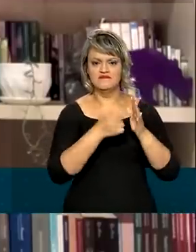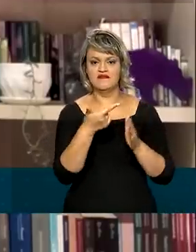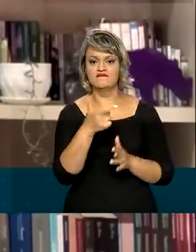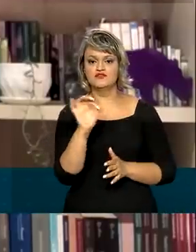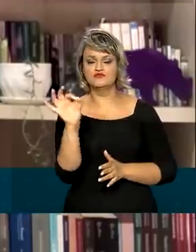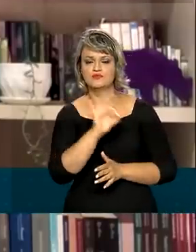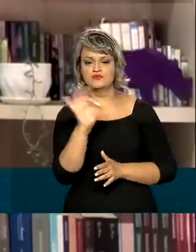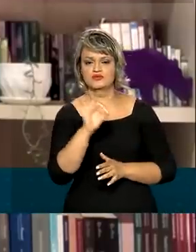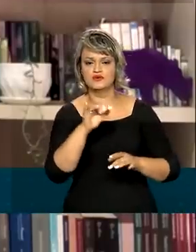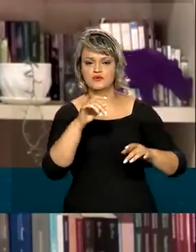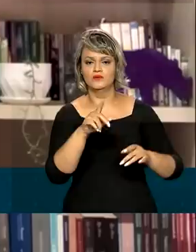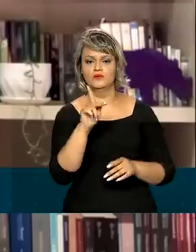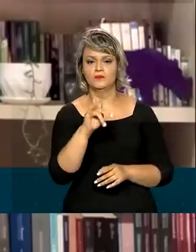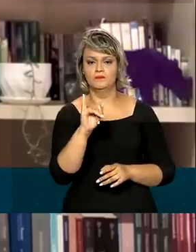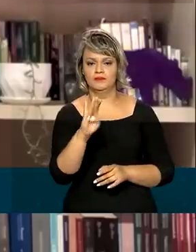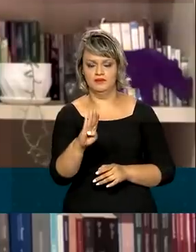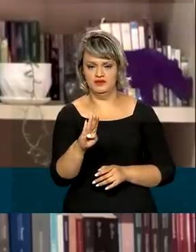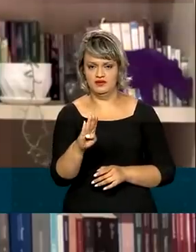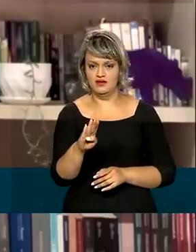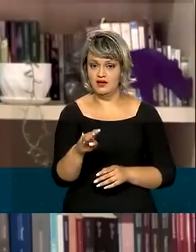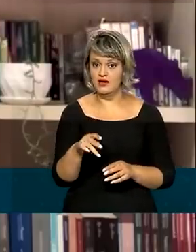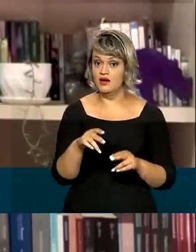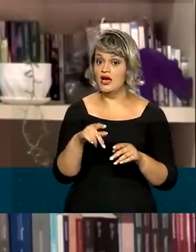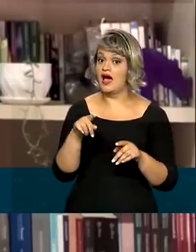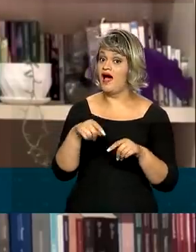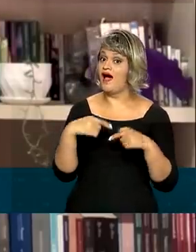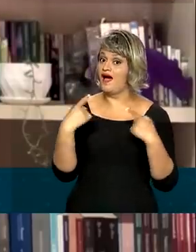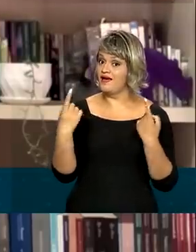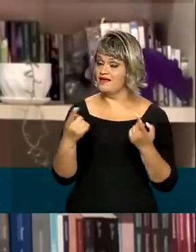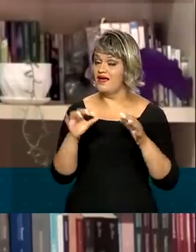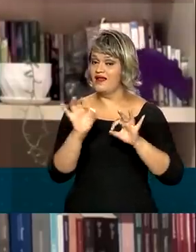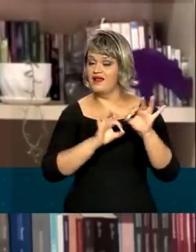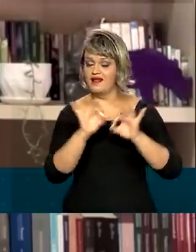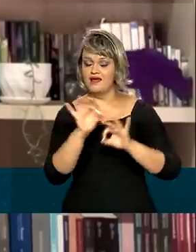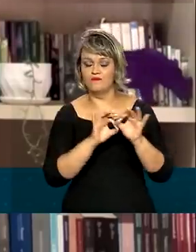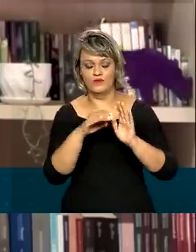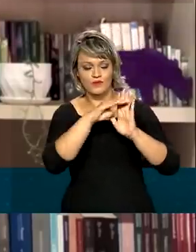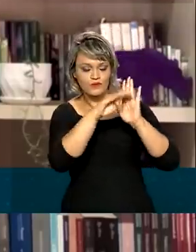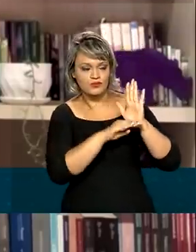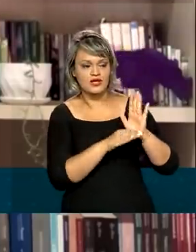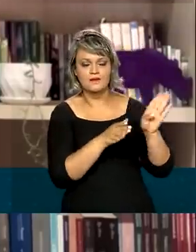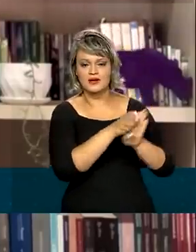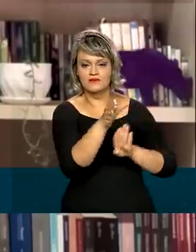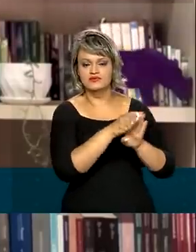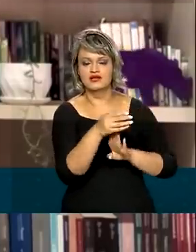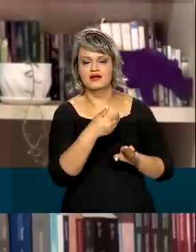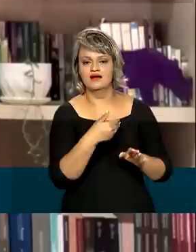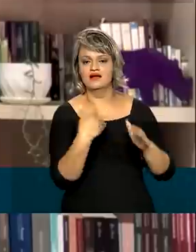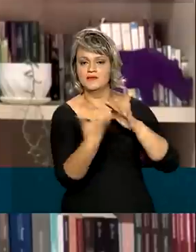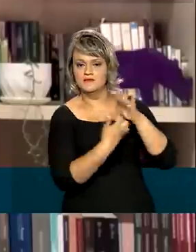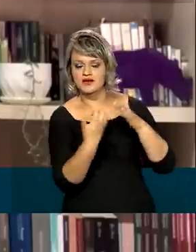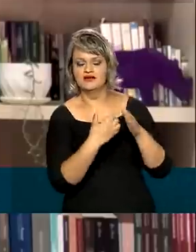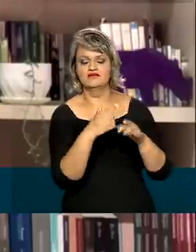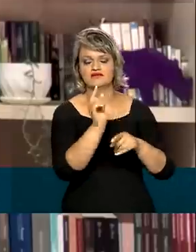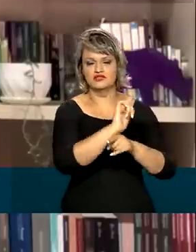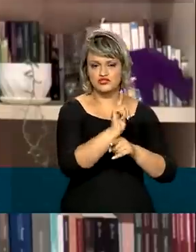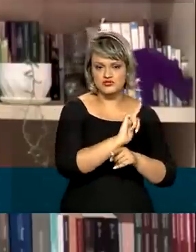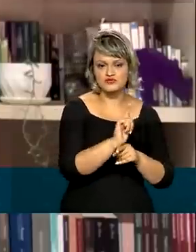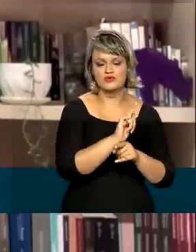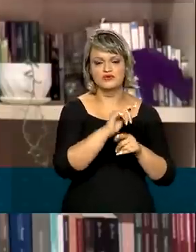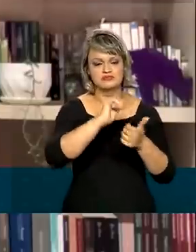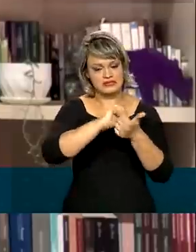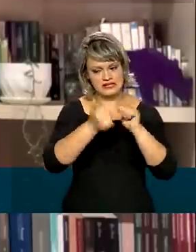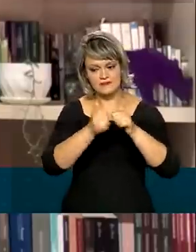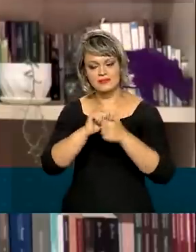do produto interno bruto. Por isso, elaborou um guia para orientar empresas e gestores públicos a se adequarem à